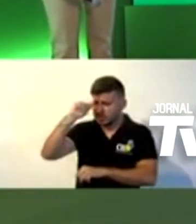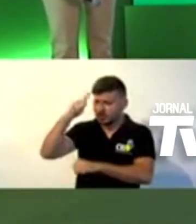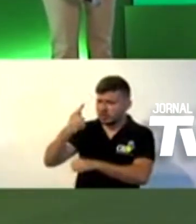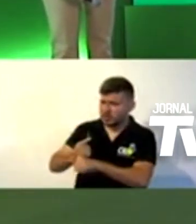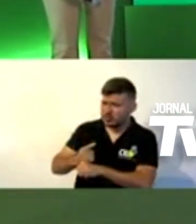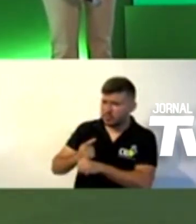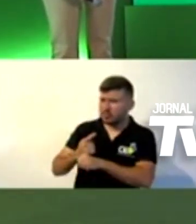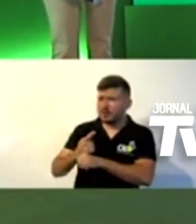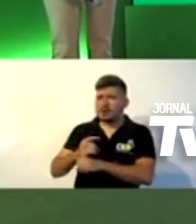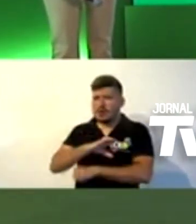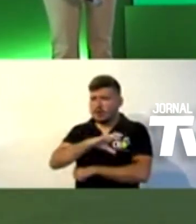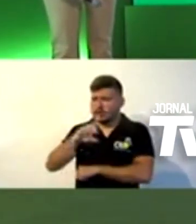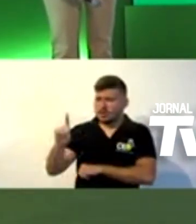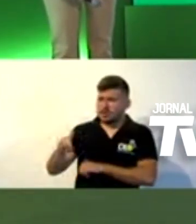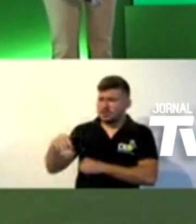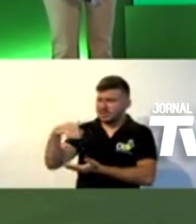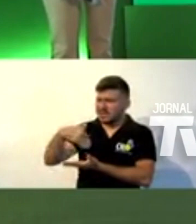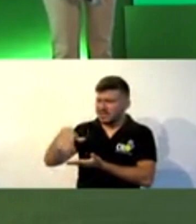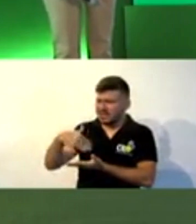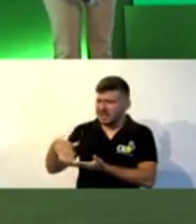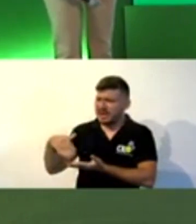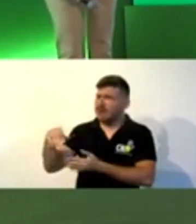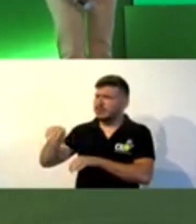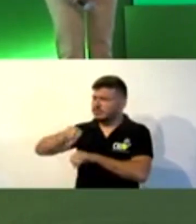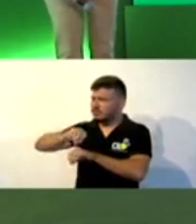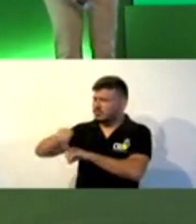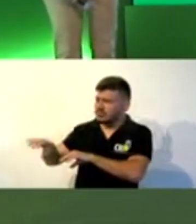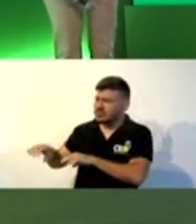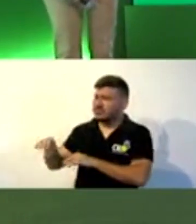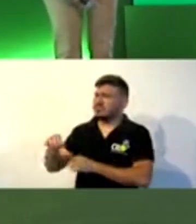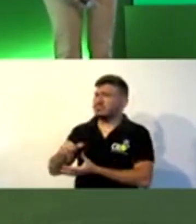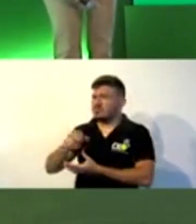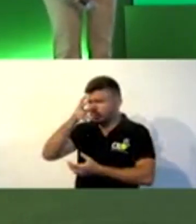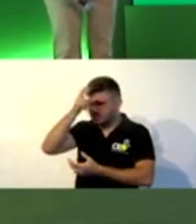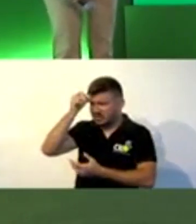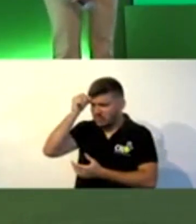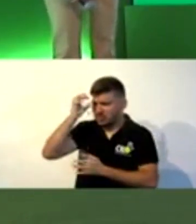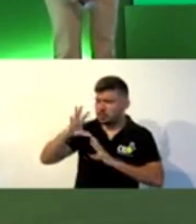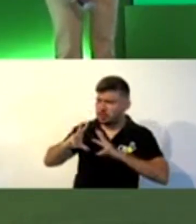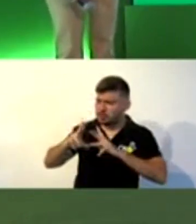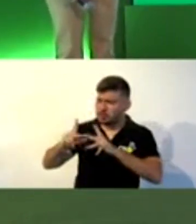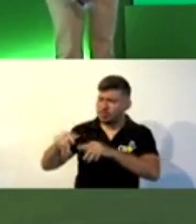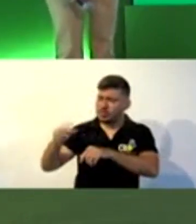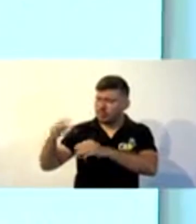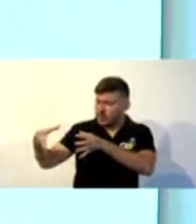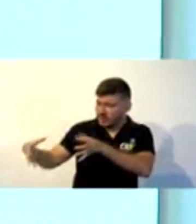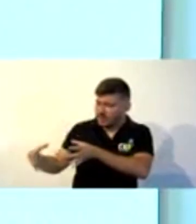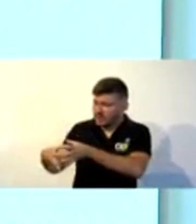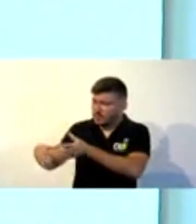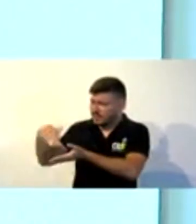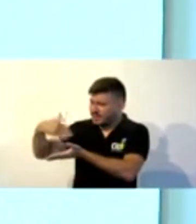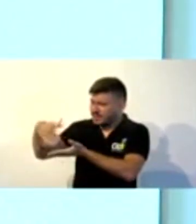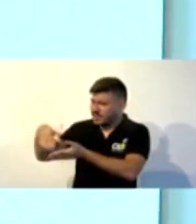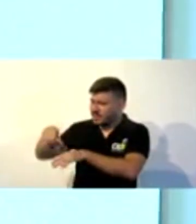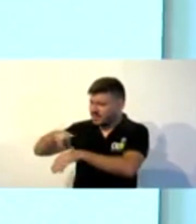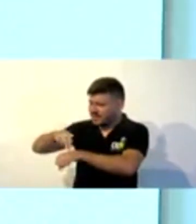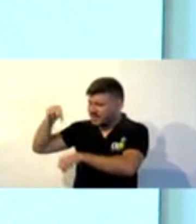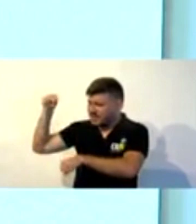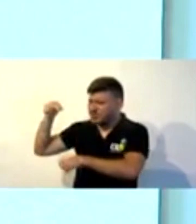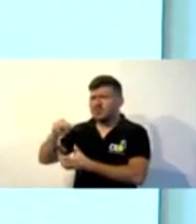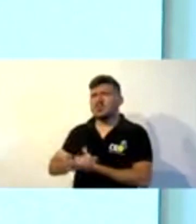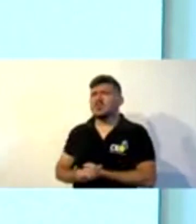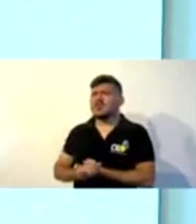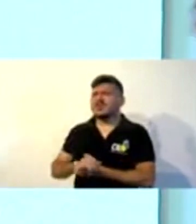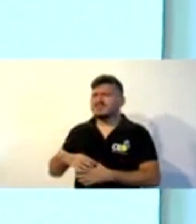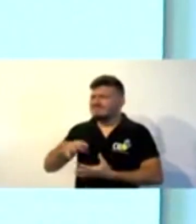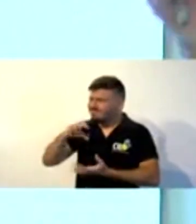escolares, secretários municipais da educação, toda a equipe da Secretaria da Educação do Estado, enfim, do fundo do